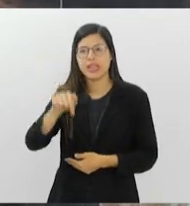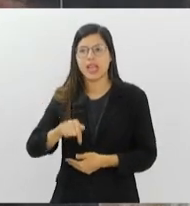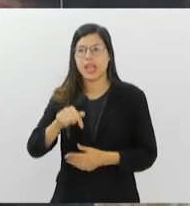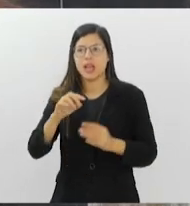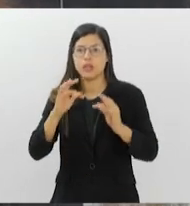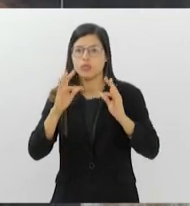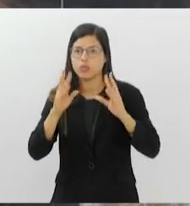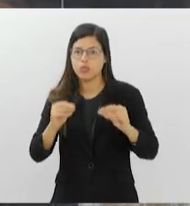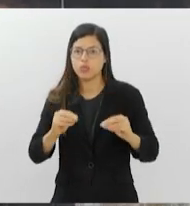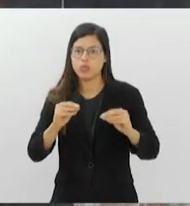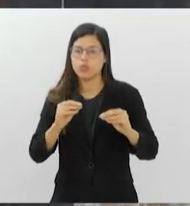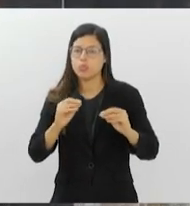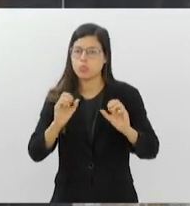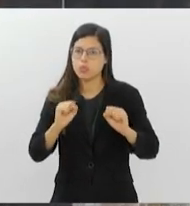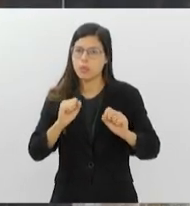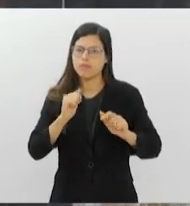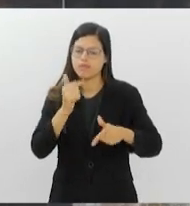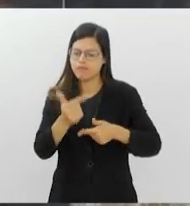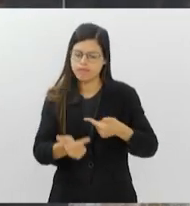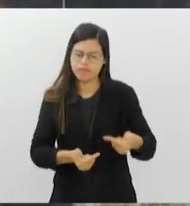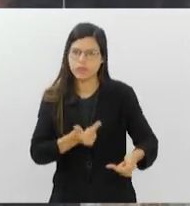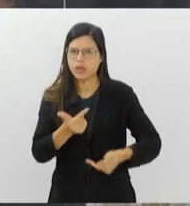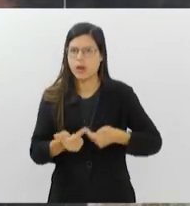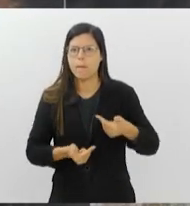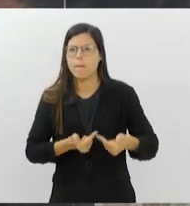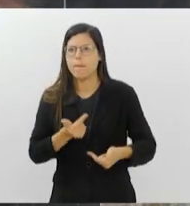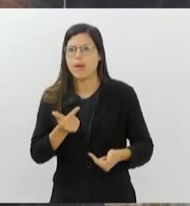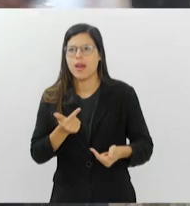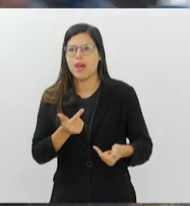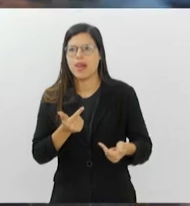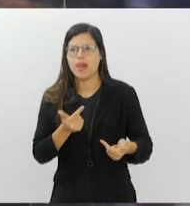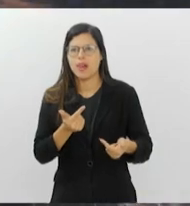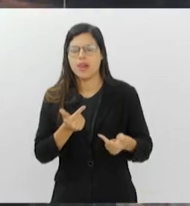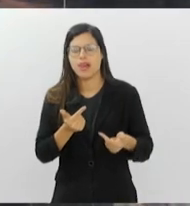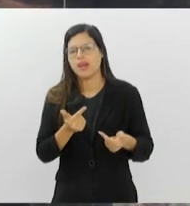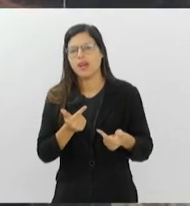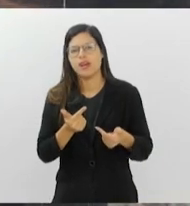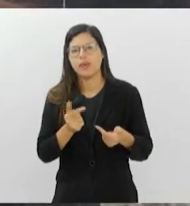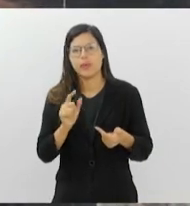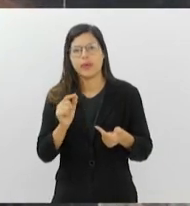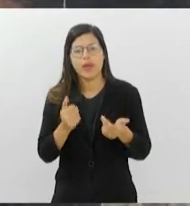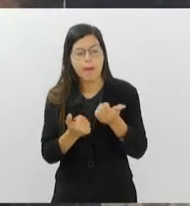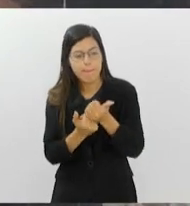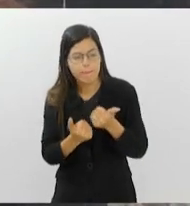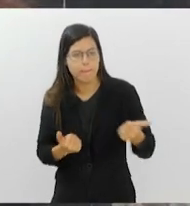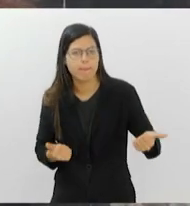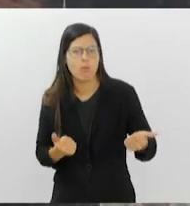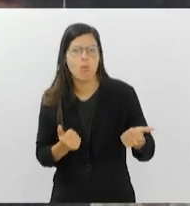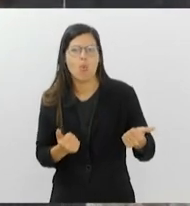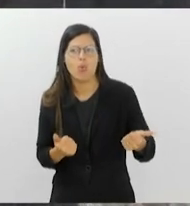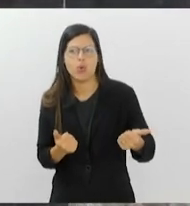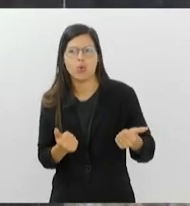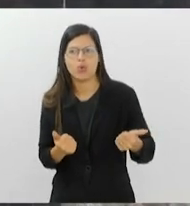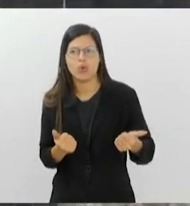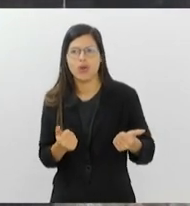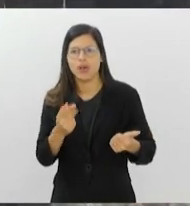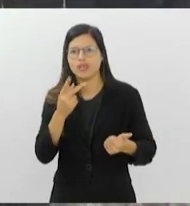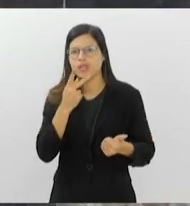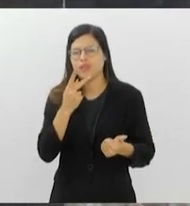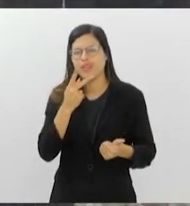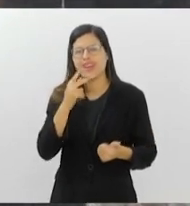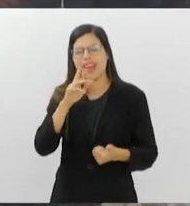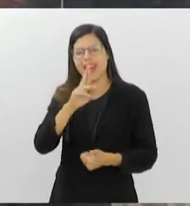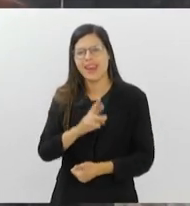todos podemos trabalhar por um investimento na questão do apoio, das redes de apoio, a gente chama de redes de